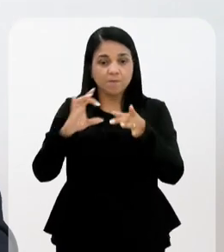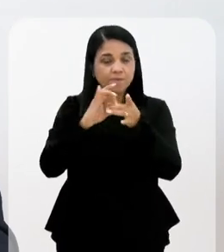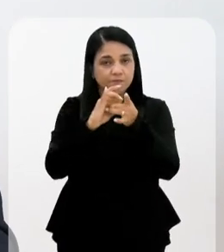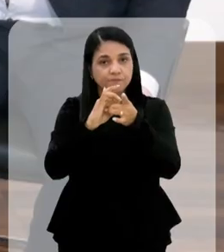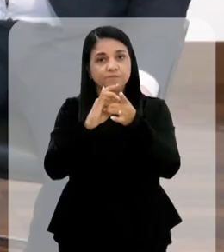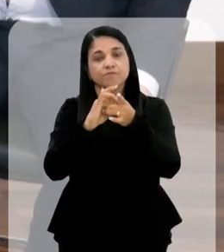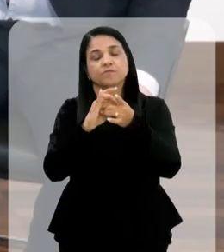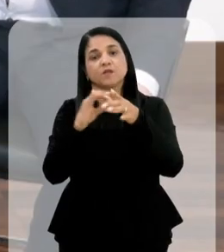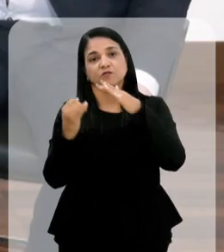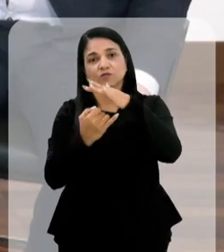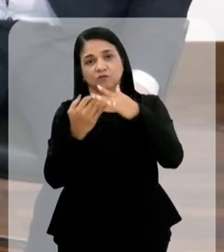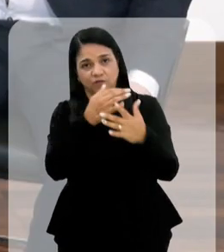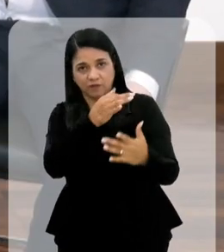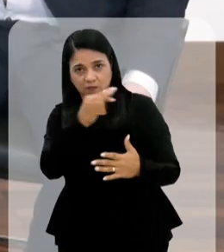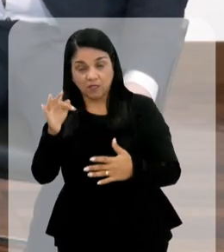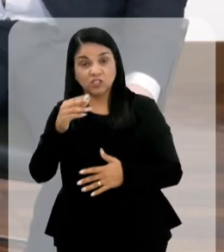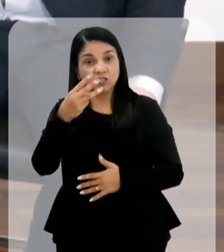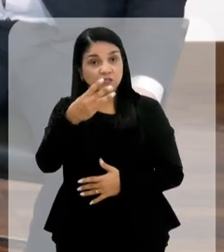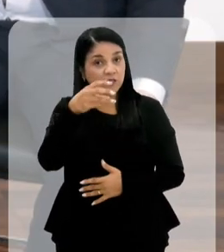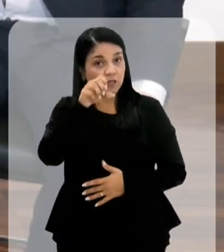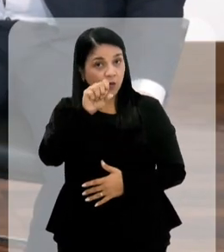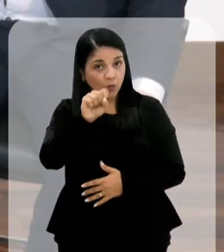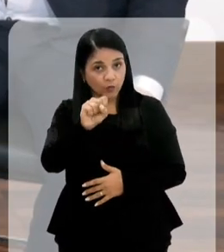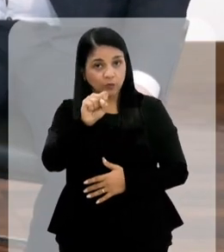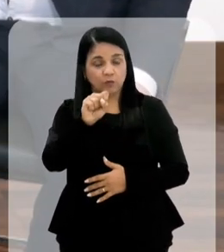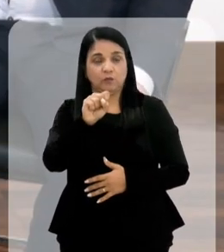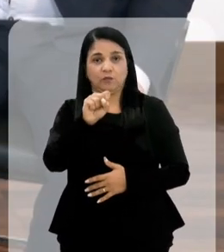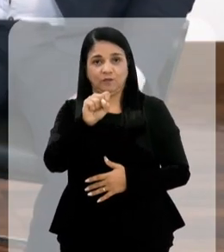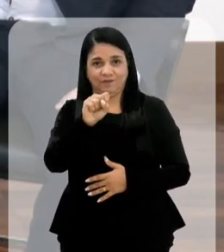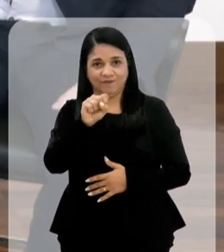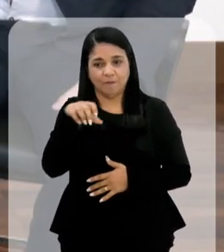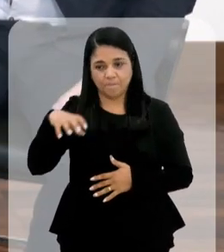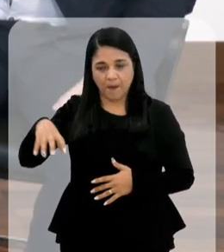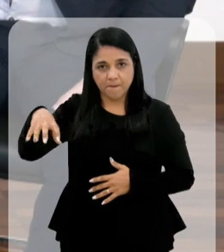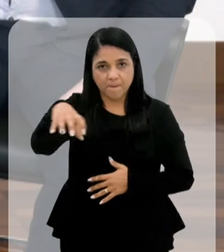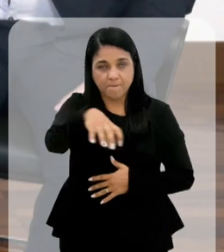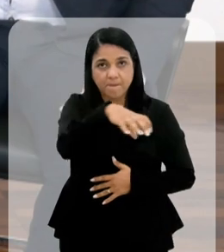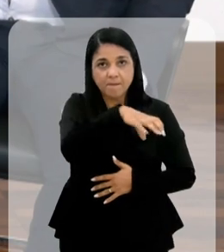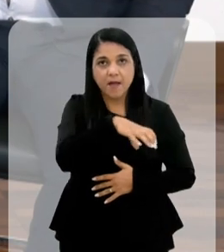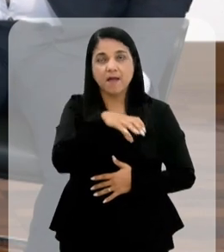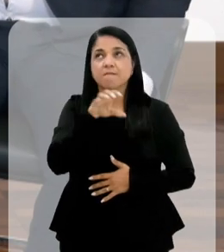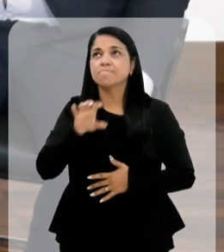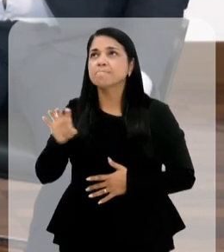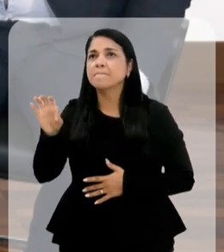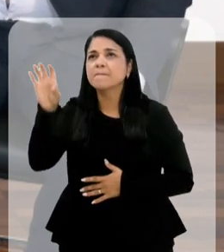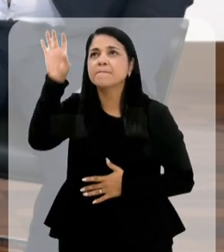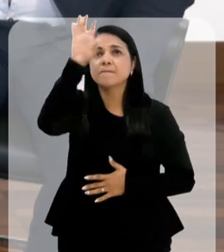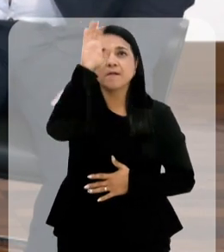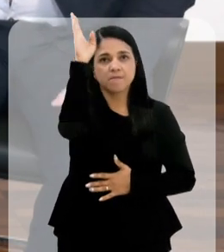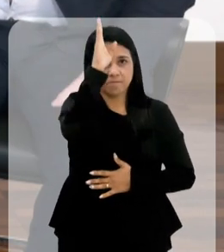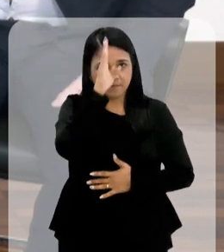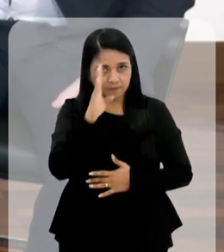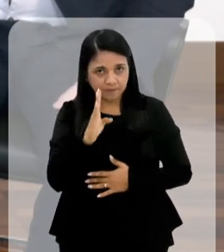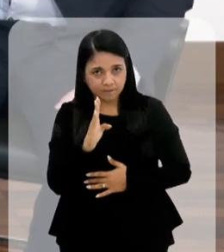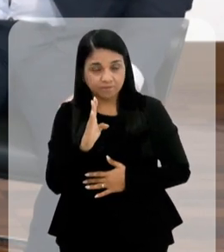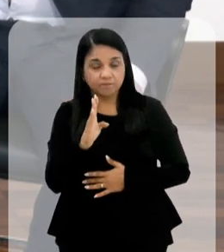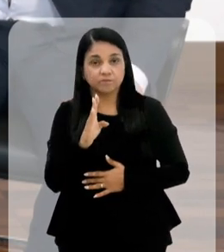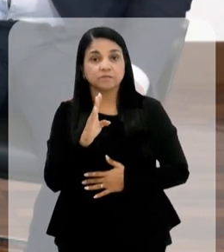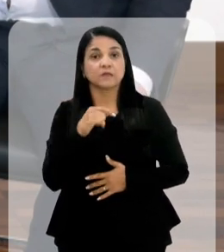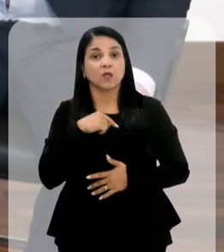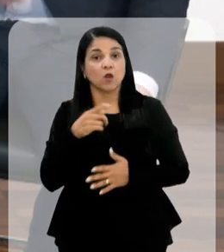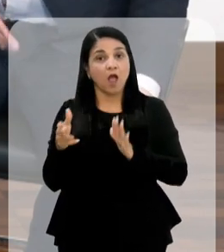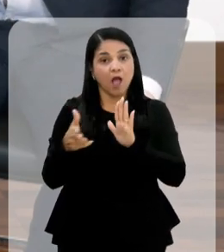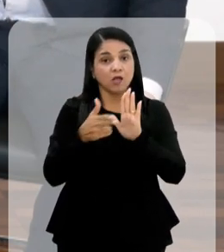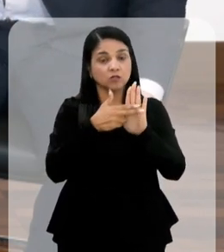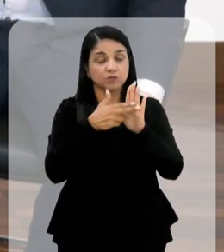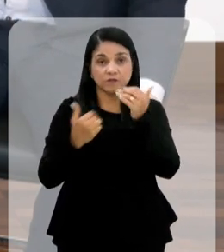federal, que são 38 institutos federais no Brasil inteiro, e a